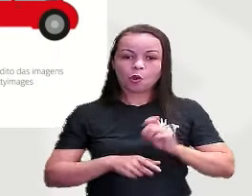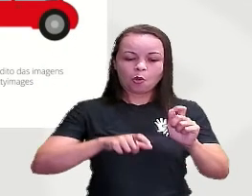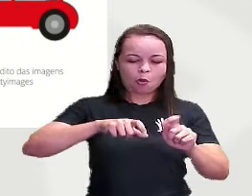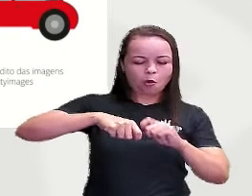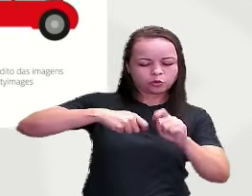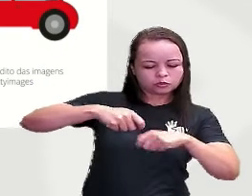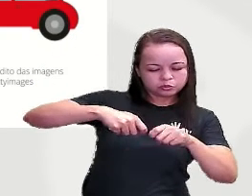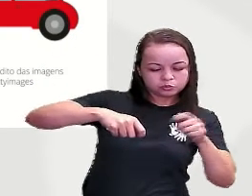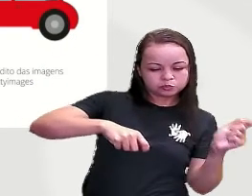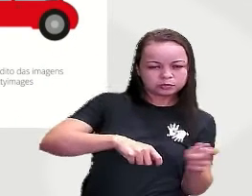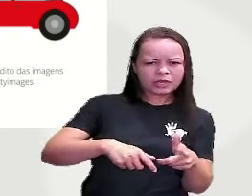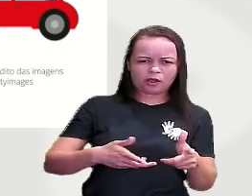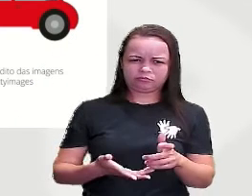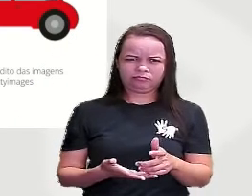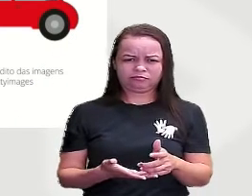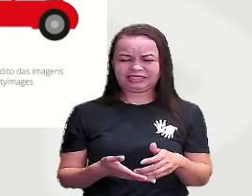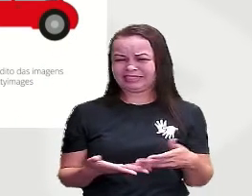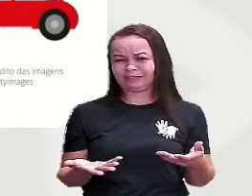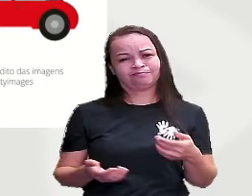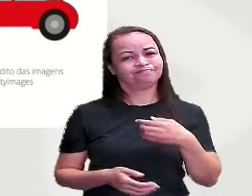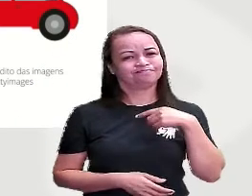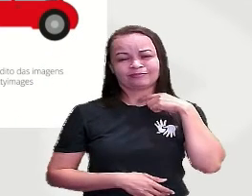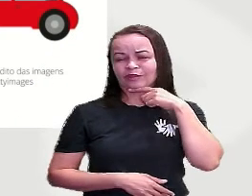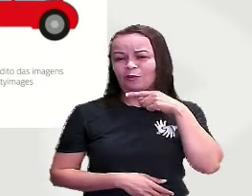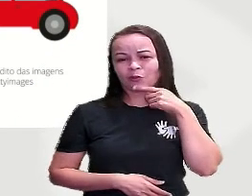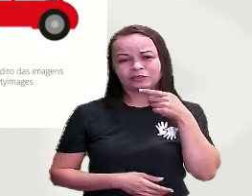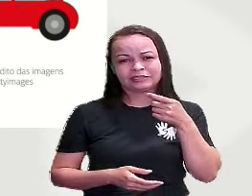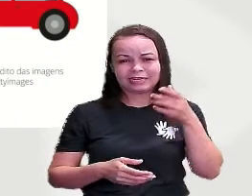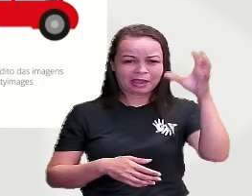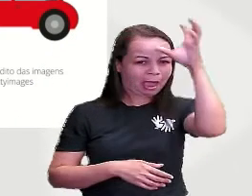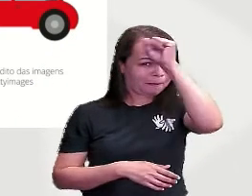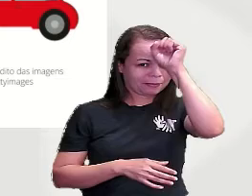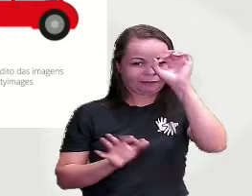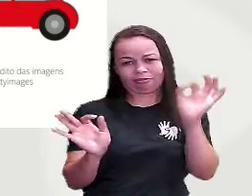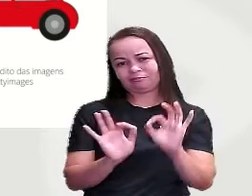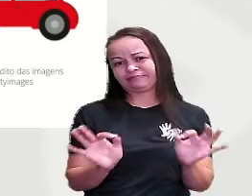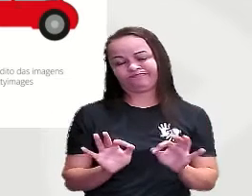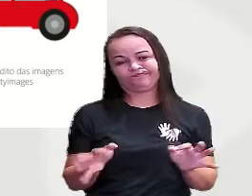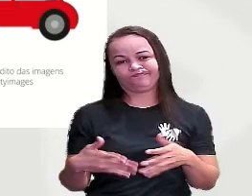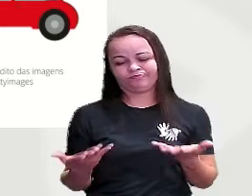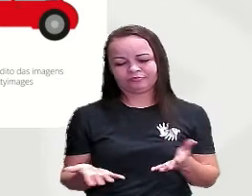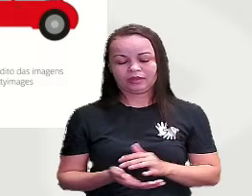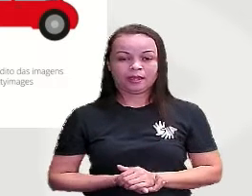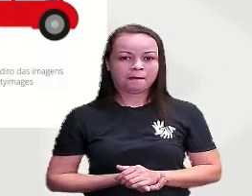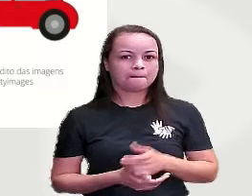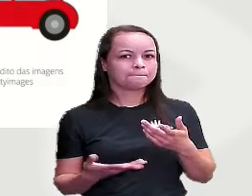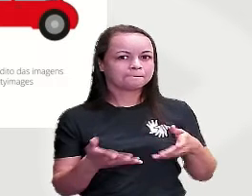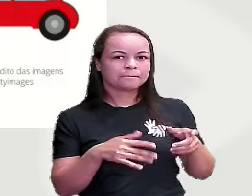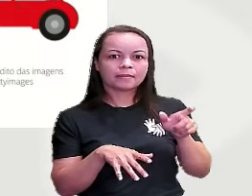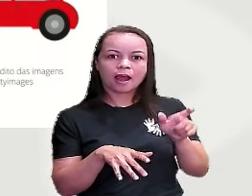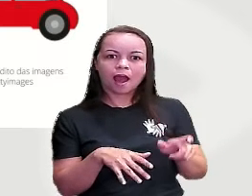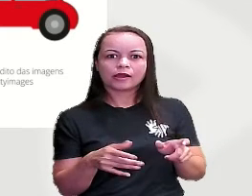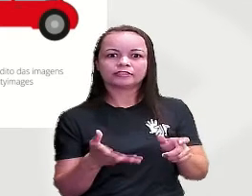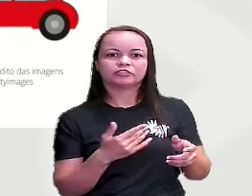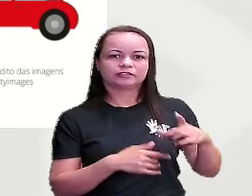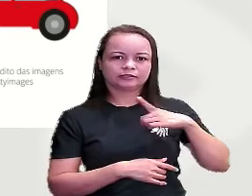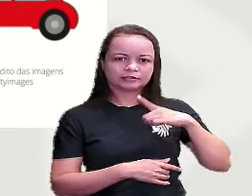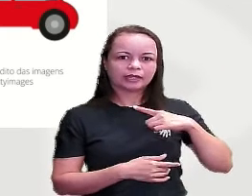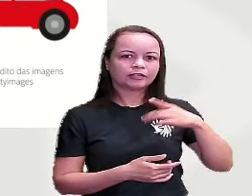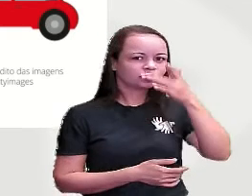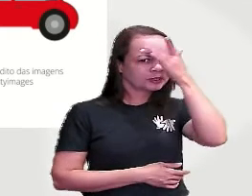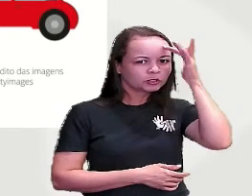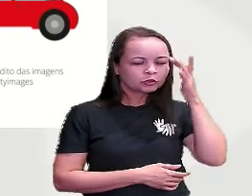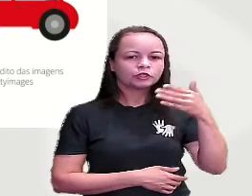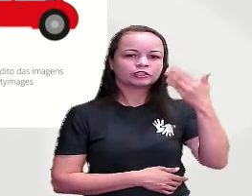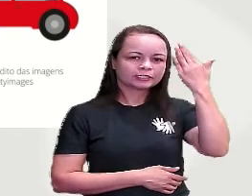Ah, minha gente, até hoje eu não sei jogar pião Queria muito aprender Mas quem sabe Menina, é profissional Porque aquilo ali tem